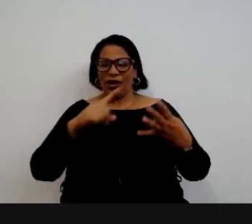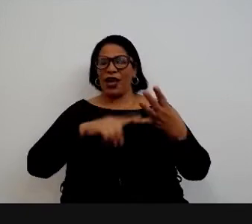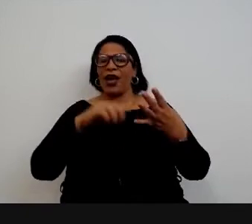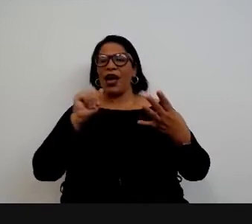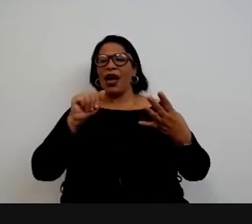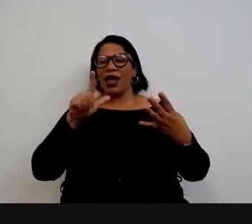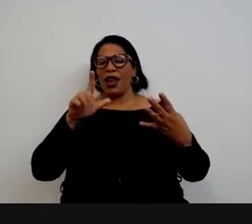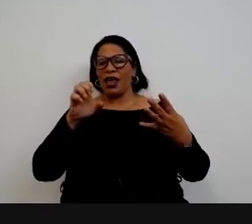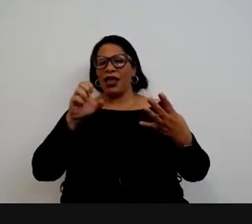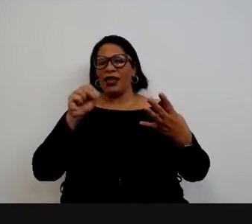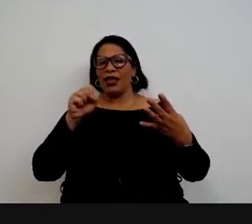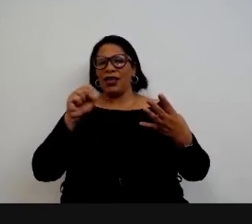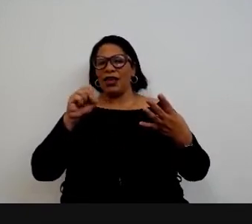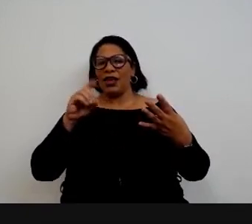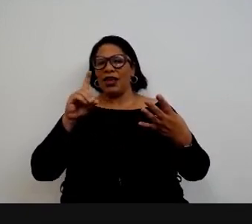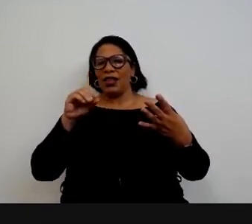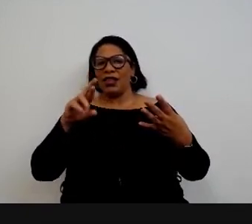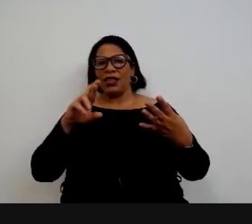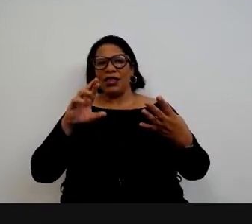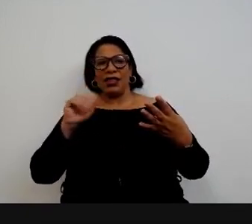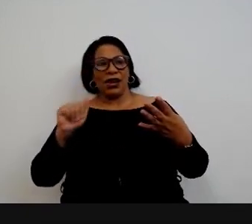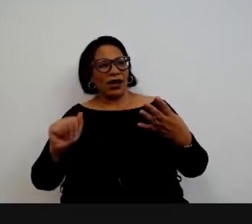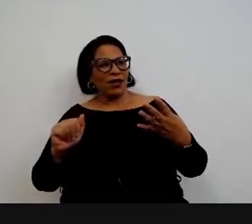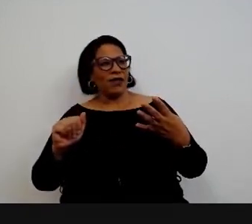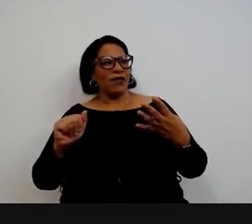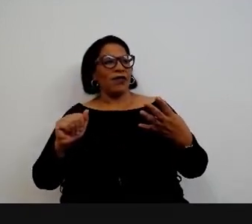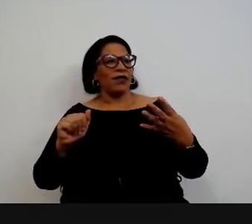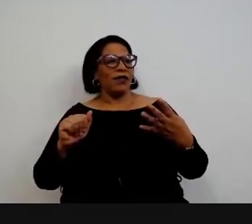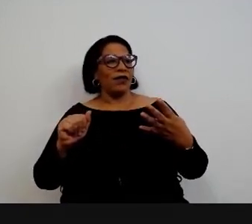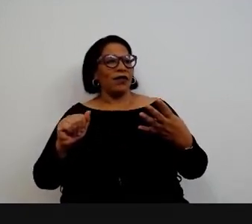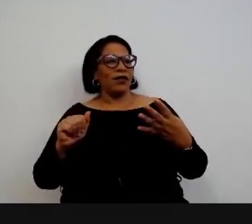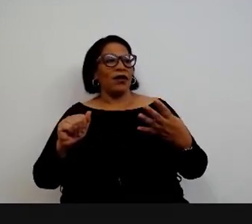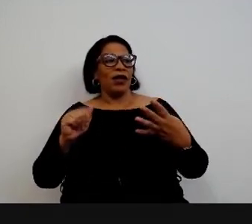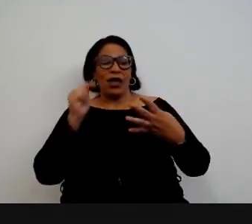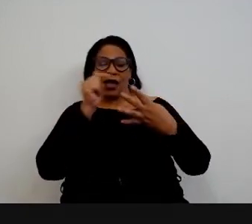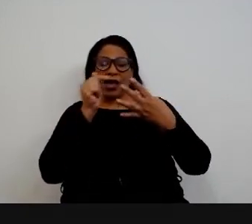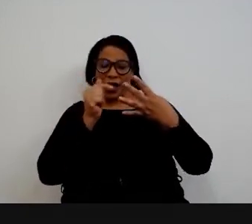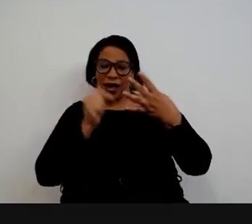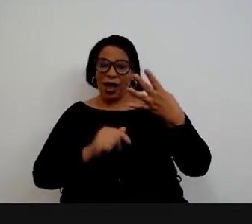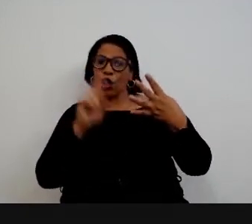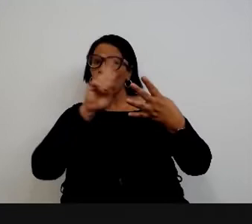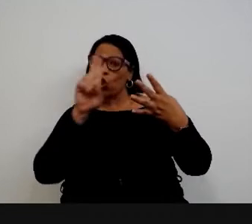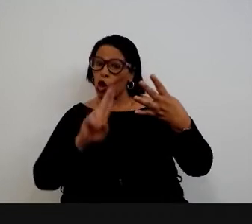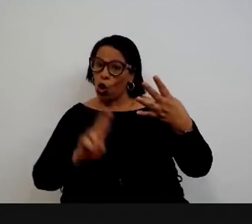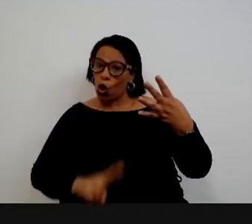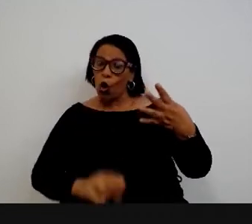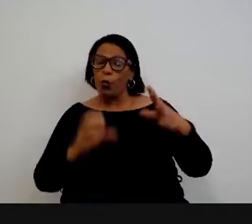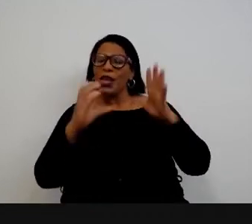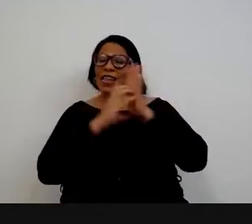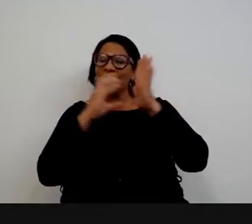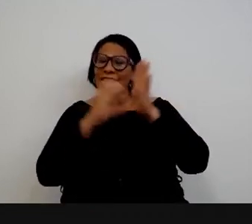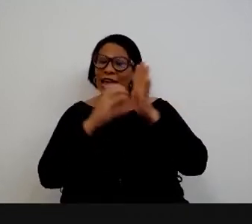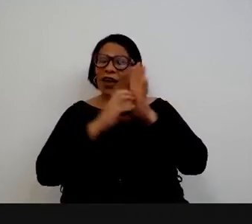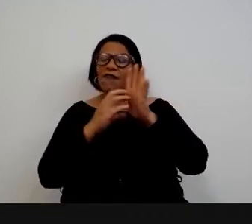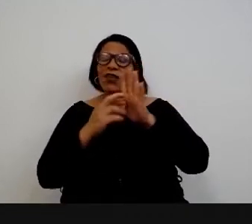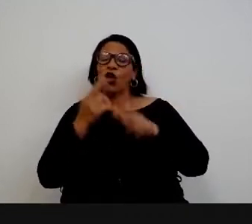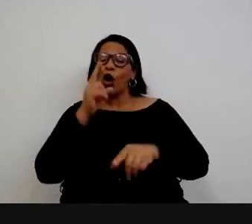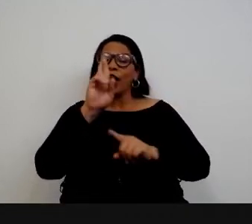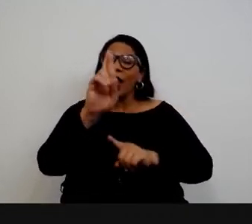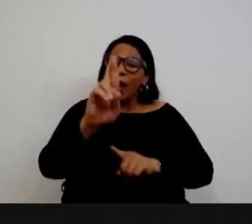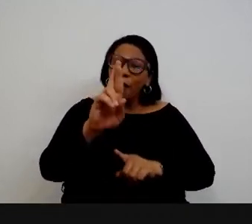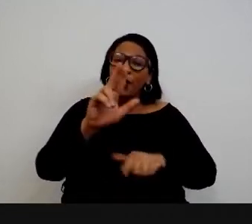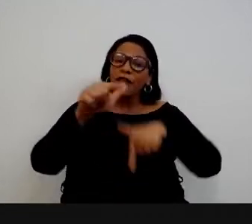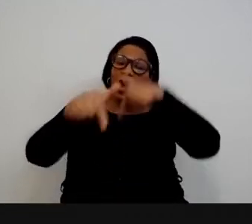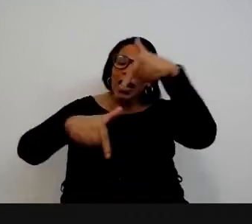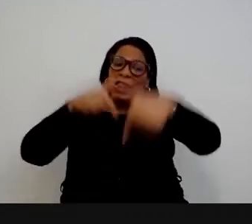a Alessandra, Alessandra Tavares, não está presente, esses são só alguns dos servidores que representam esses servidores